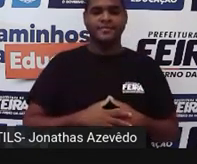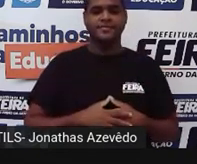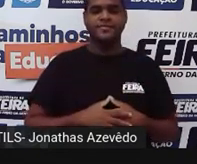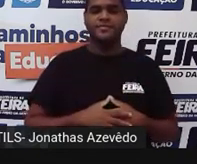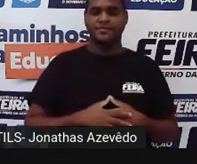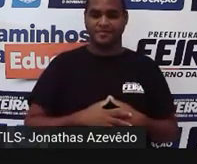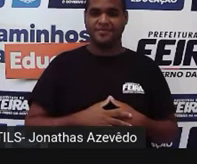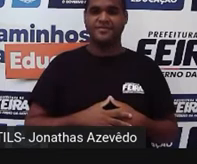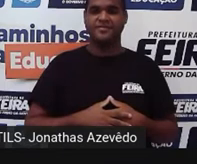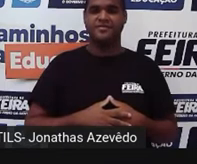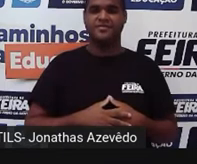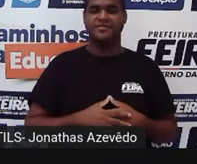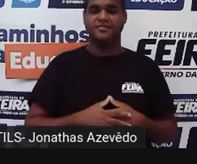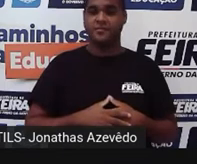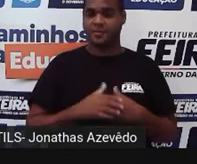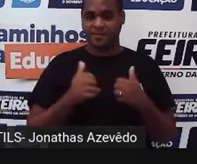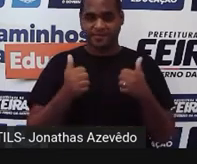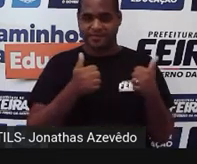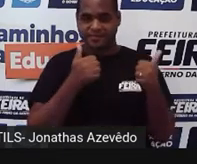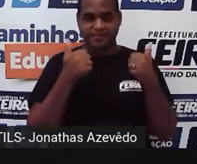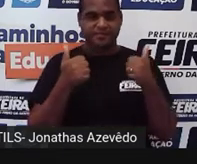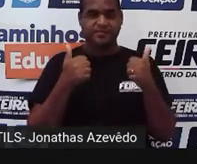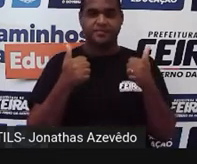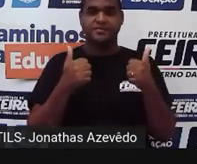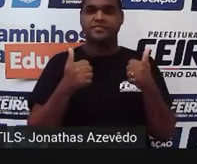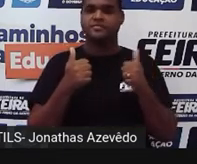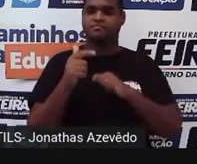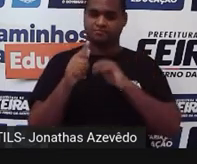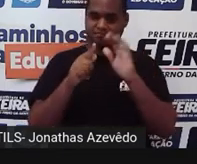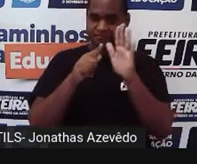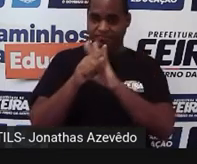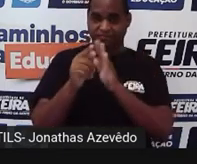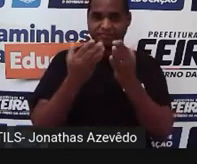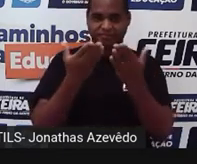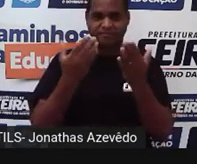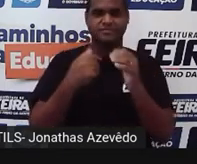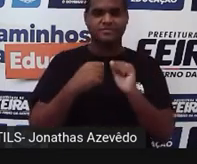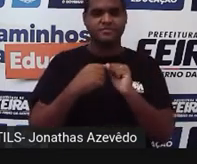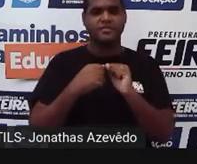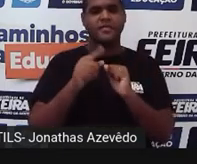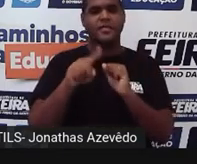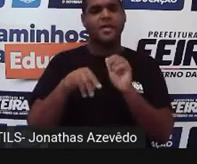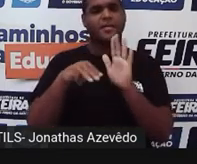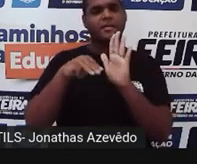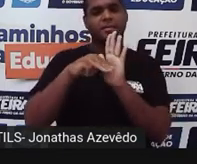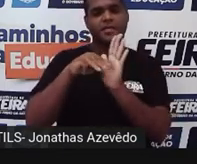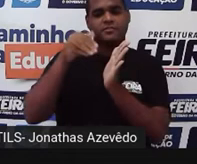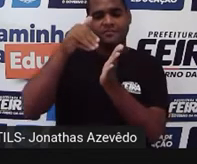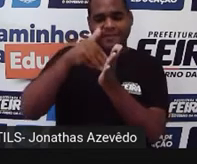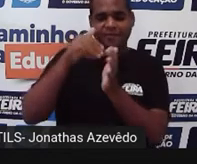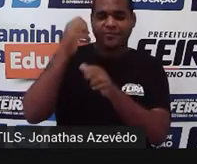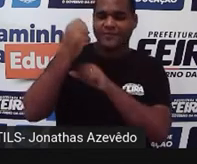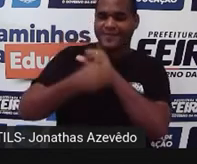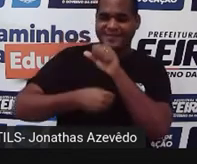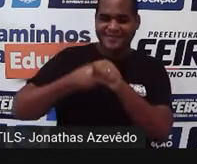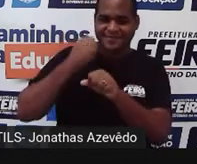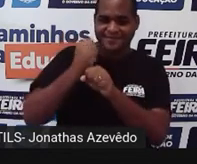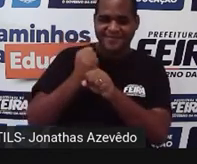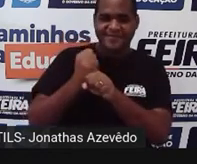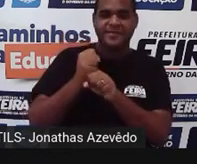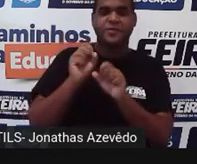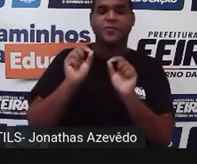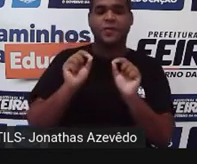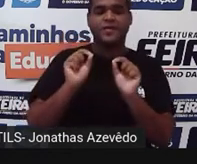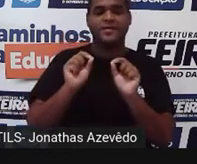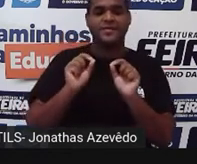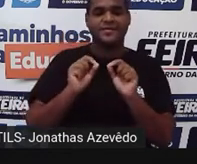8,5 Tá bom? A pergunta é qual é a sua média ao final do ano letivo?